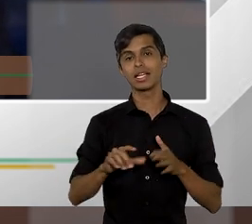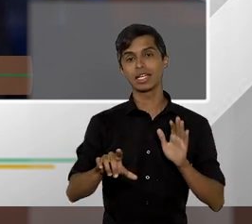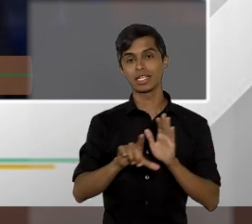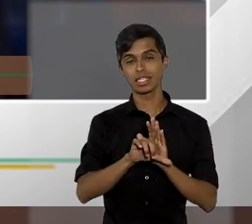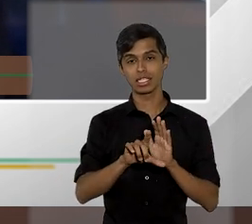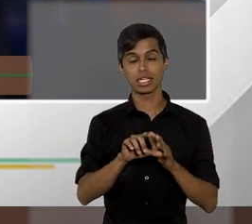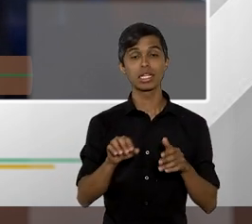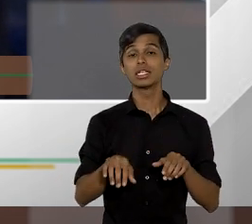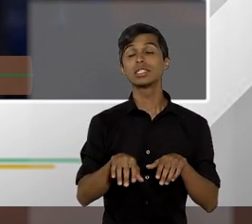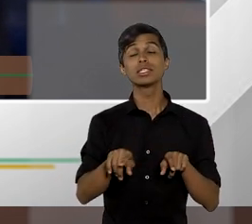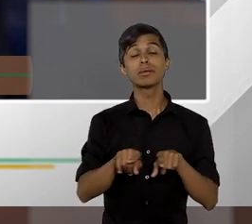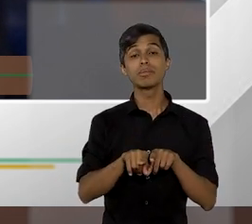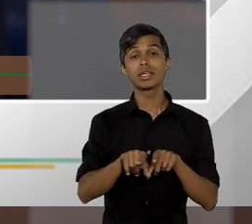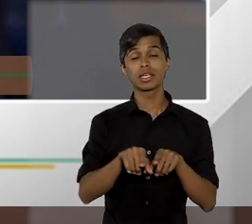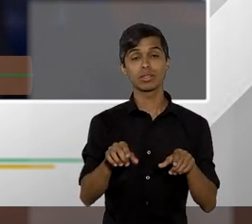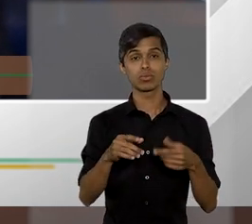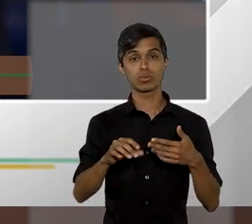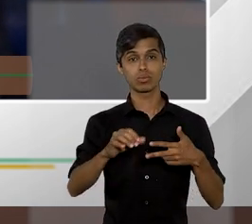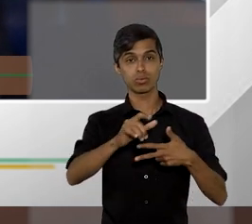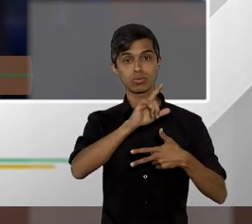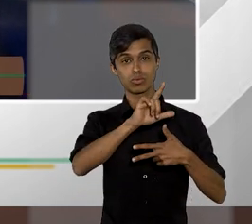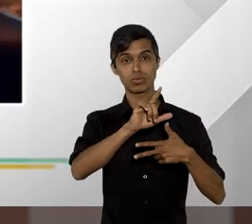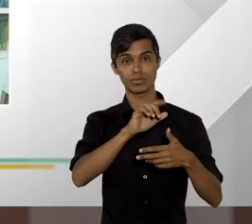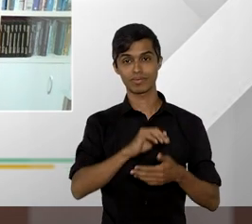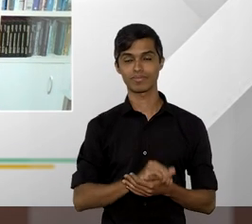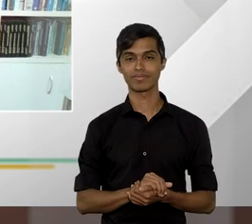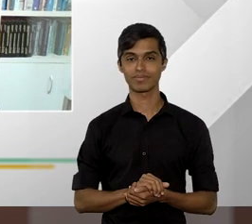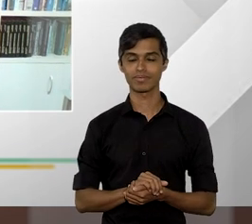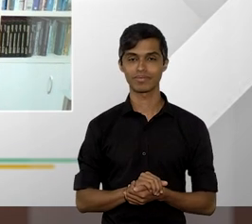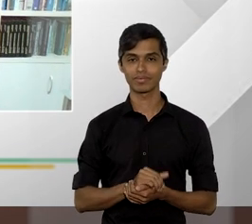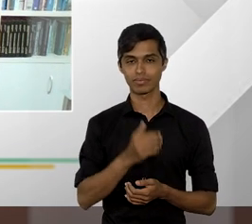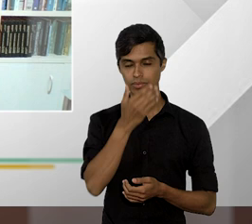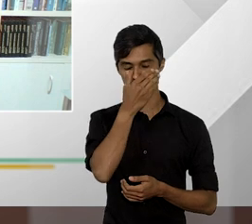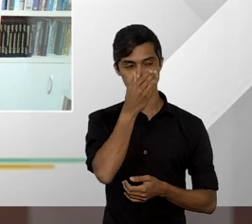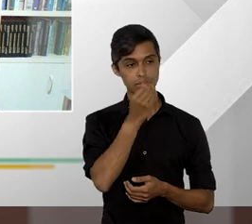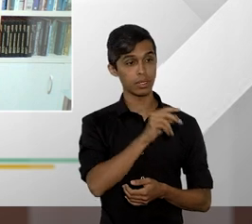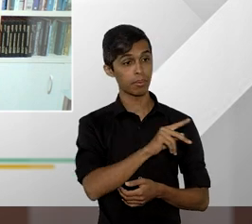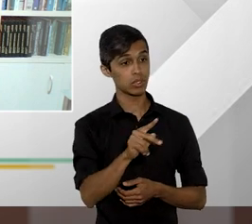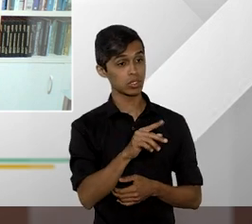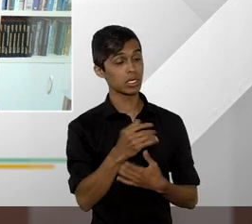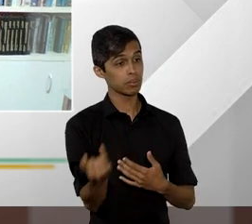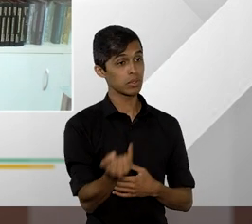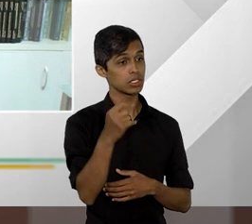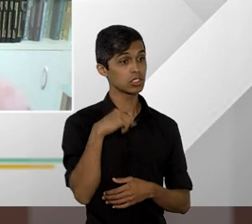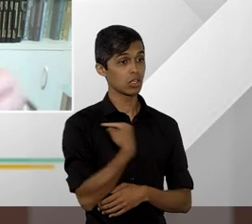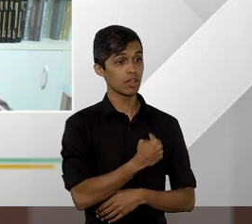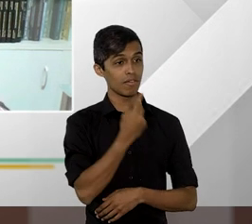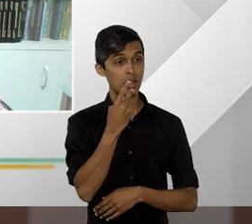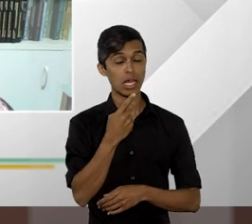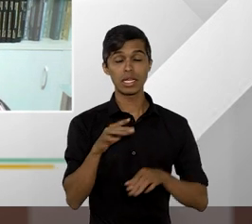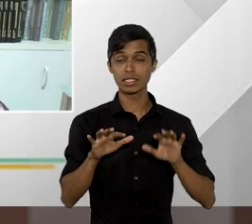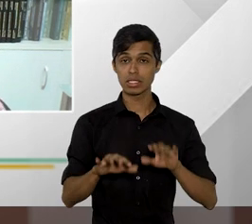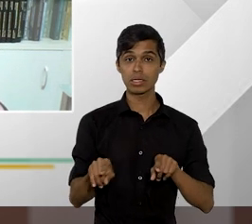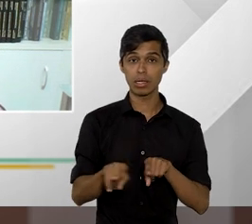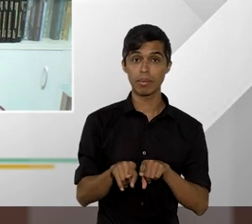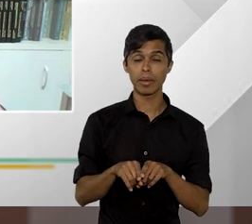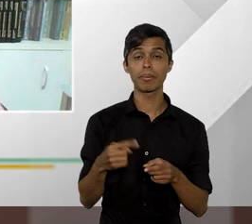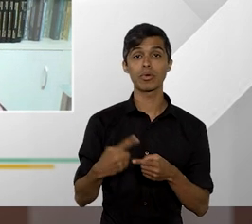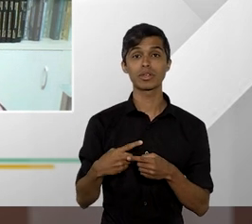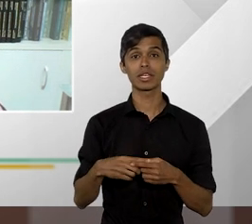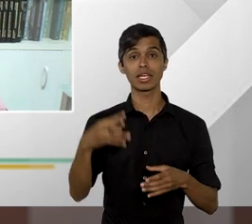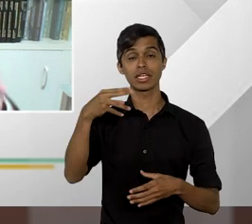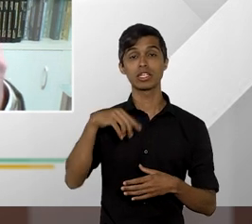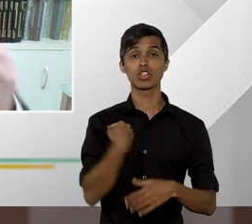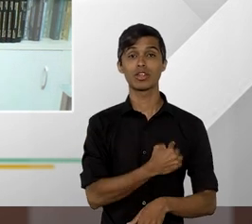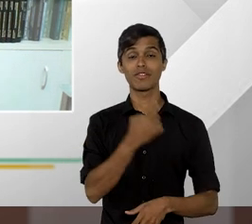do próprio Superior Tribunal de Justiça e professor é importante a gente dizer isso porque a gente está falando aqui dentro do STJ